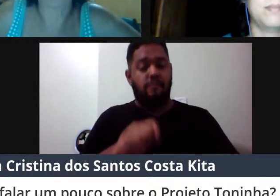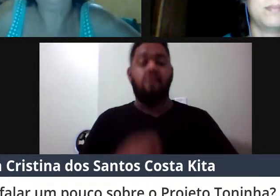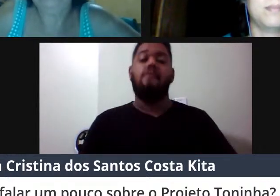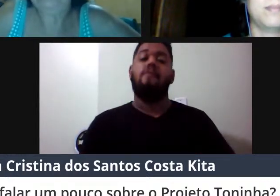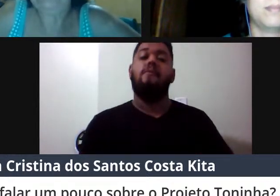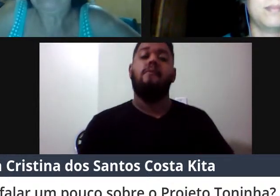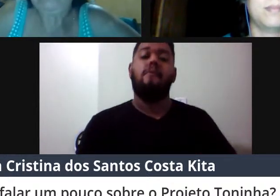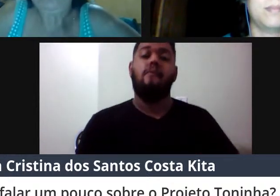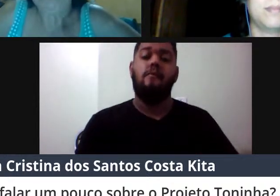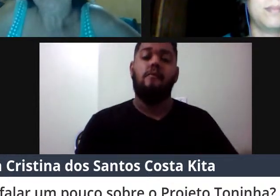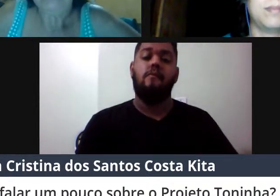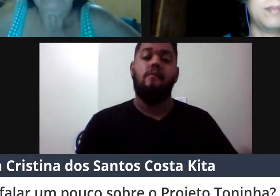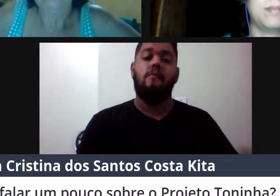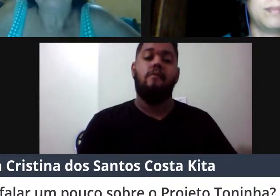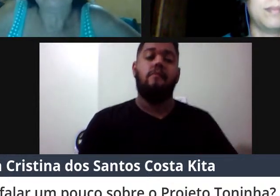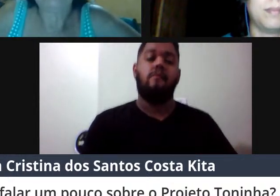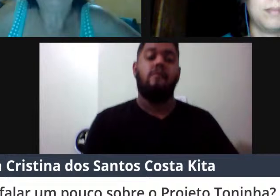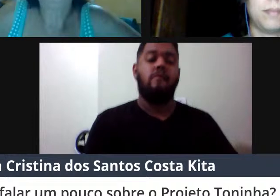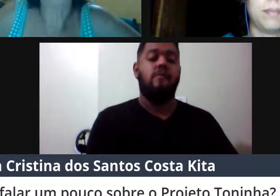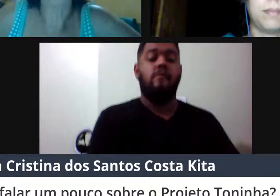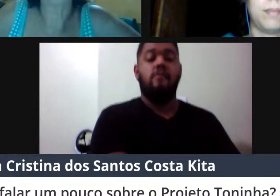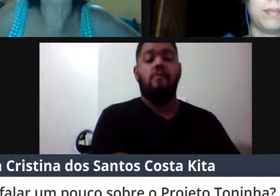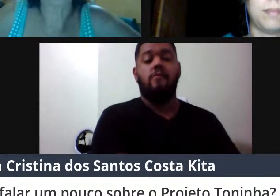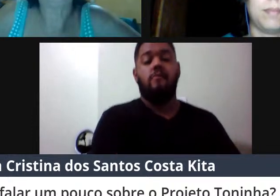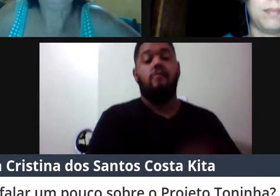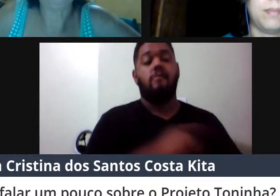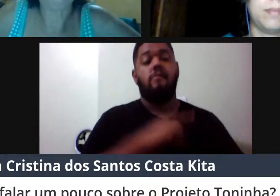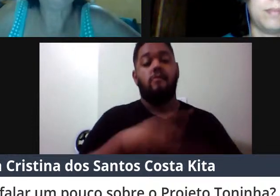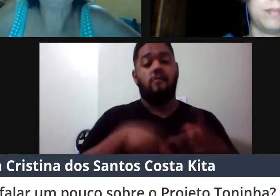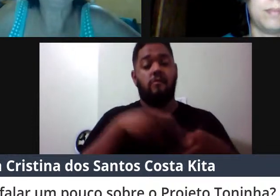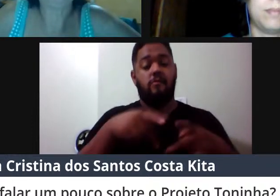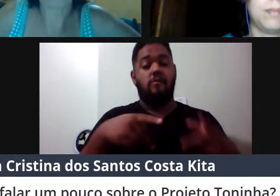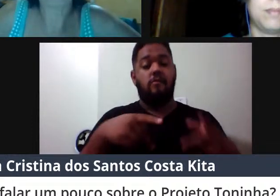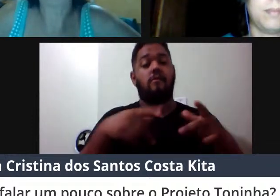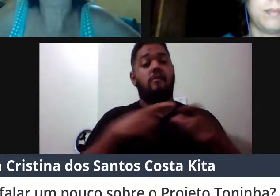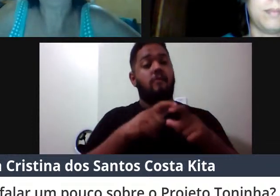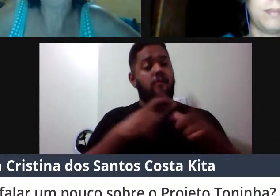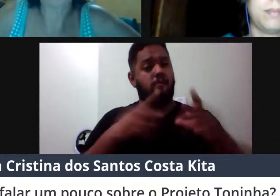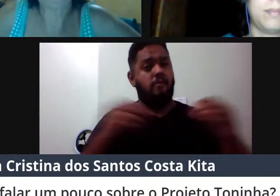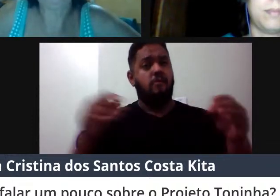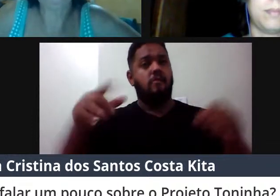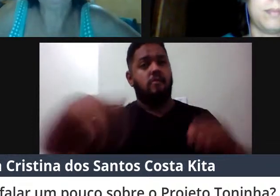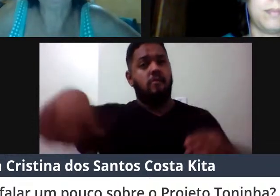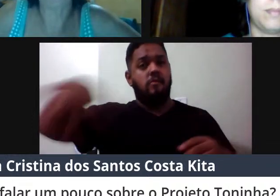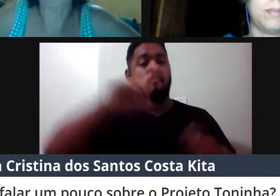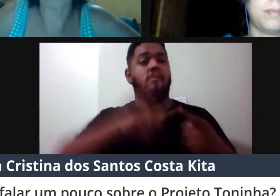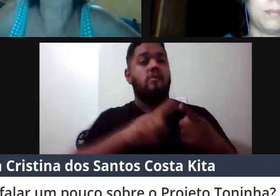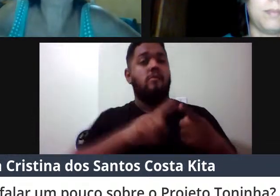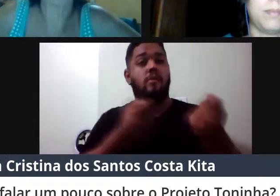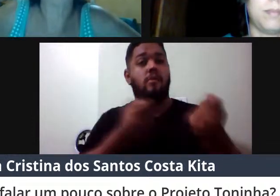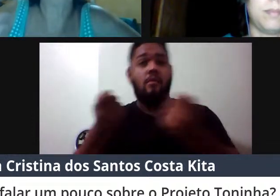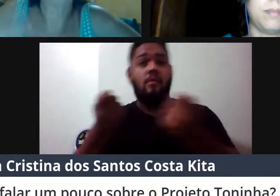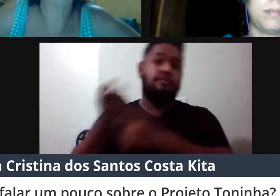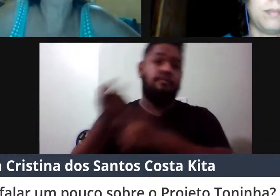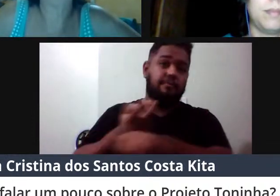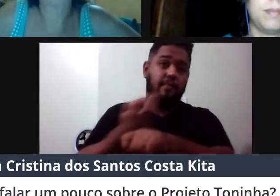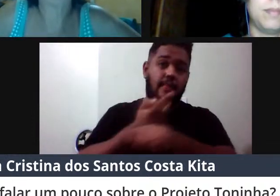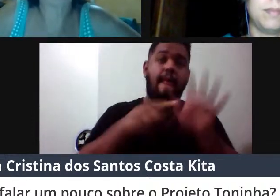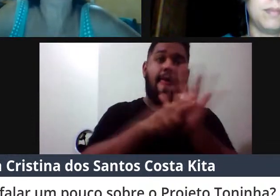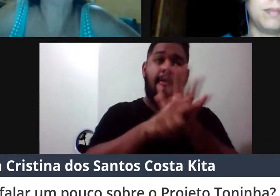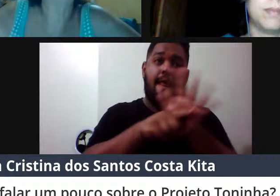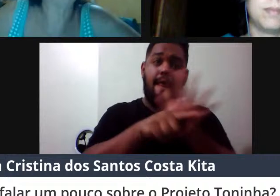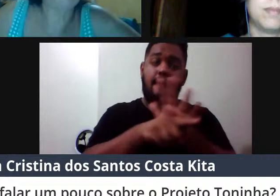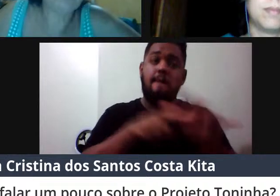residente de Toninhas, e nós trabalhamos no monitoramento dessa população e em pesquisas que visam obter informações